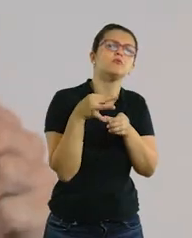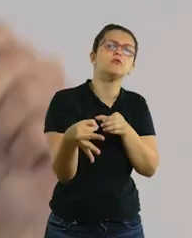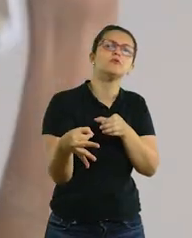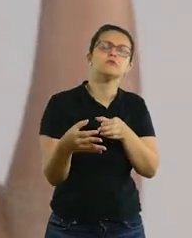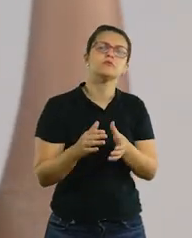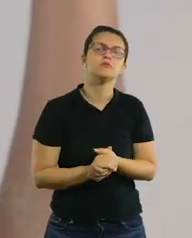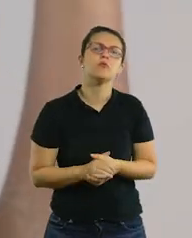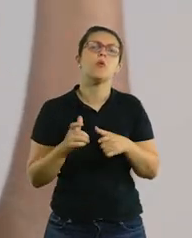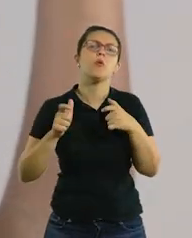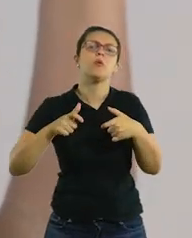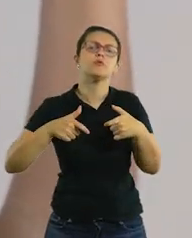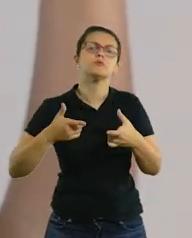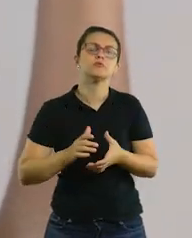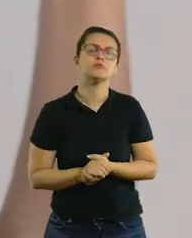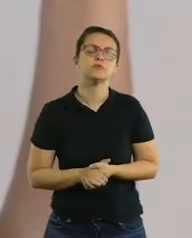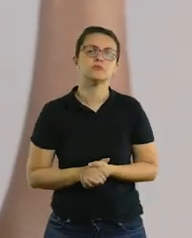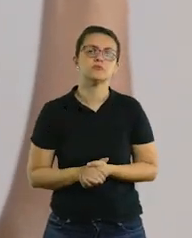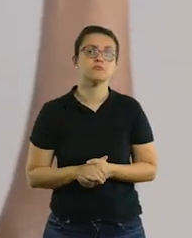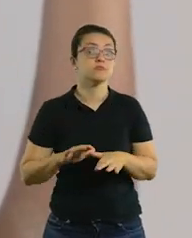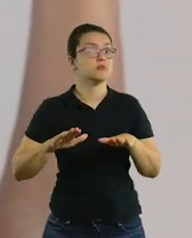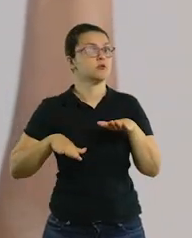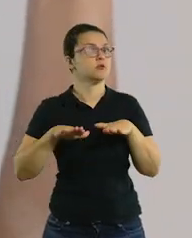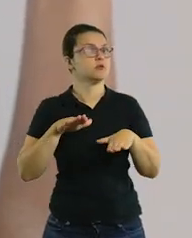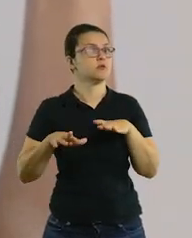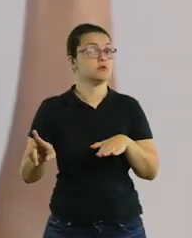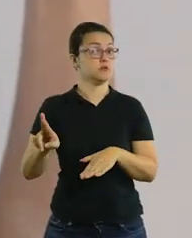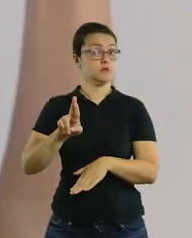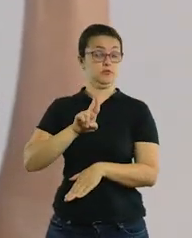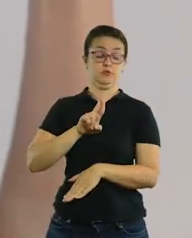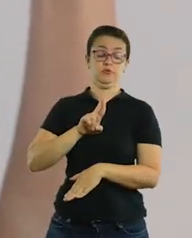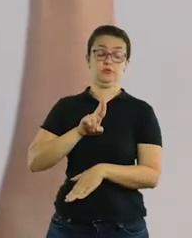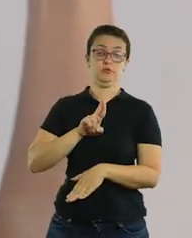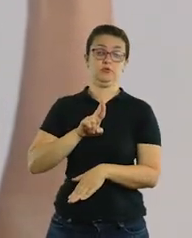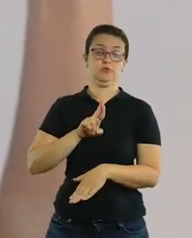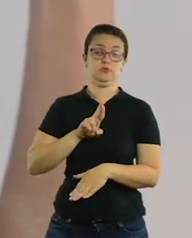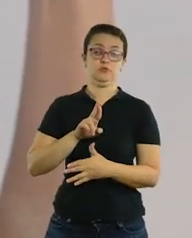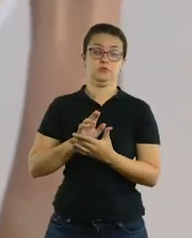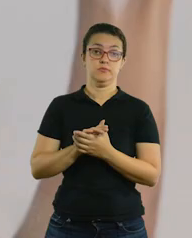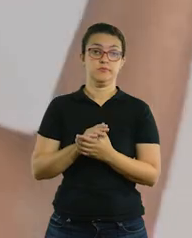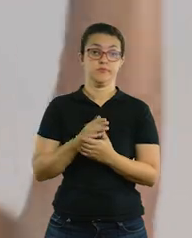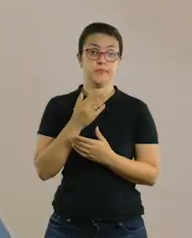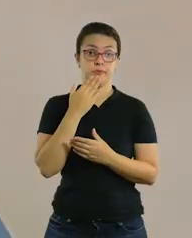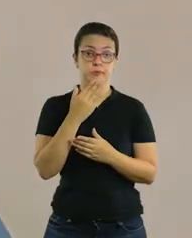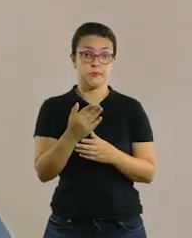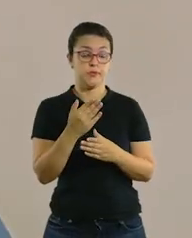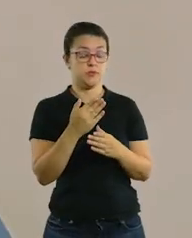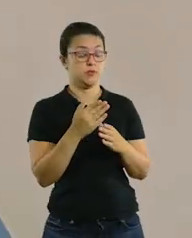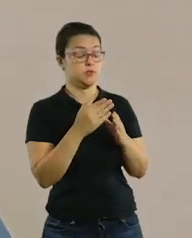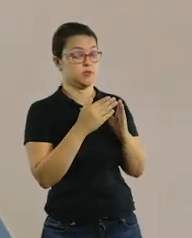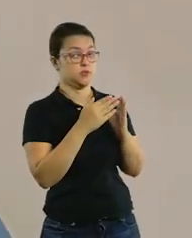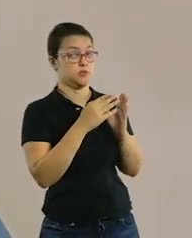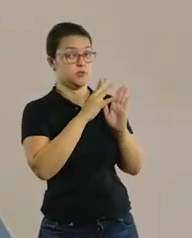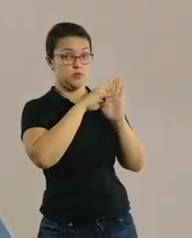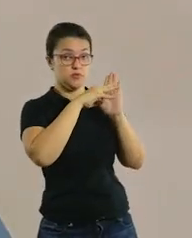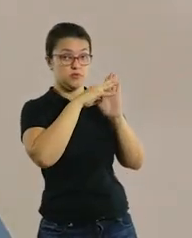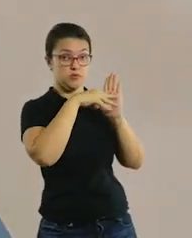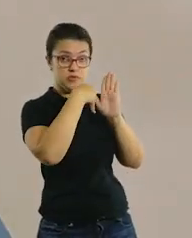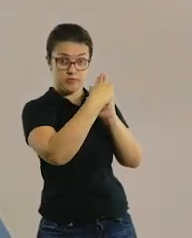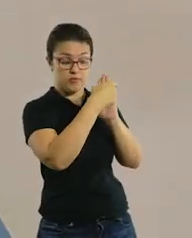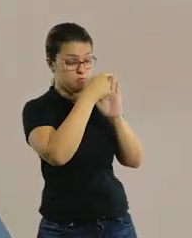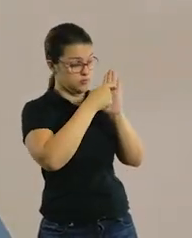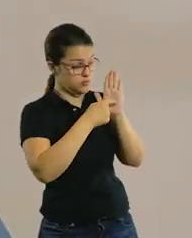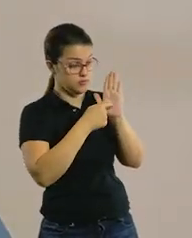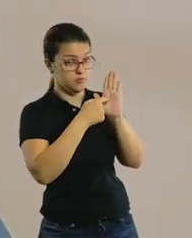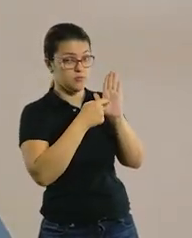Pencil Case? Hum? Onde ele fica? Dependendo da resposta que ela te der, você pede para ela escrever embaixo